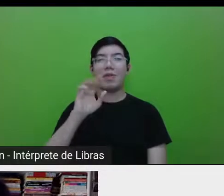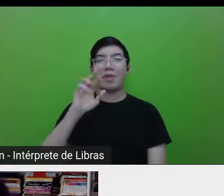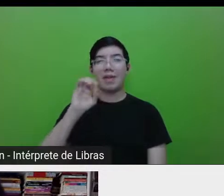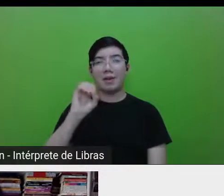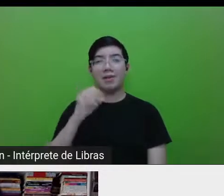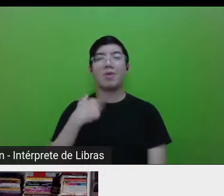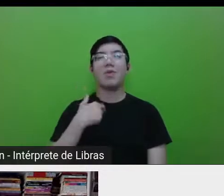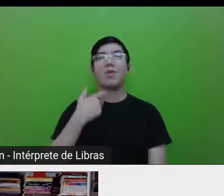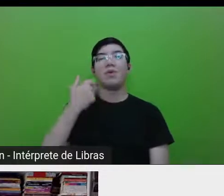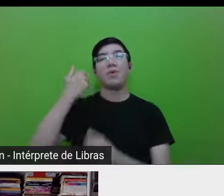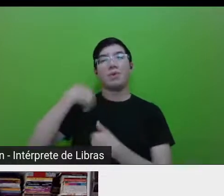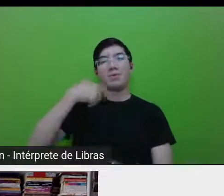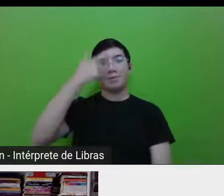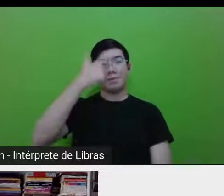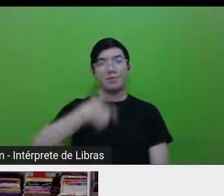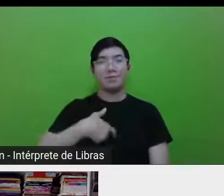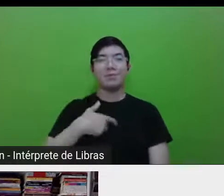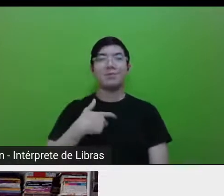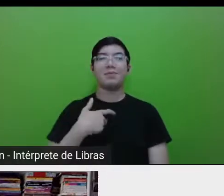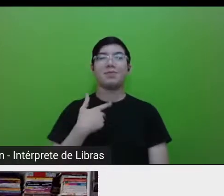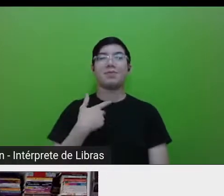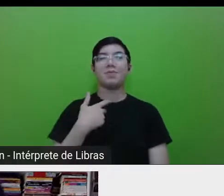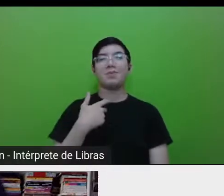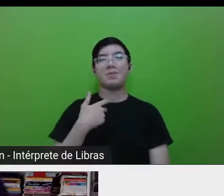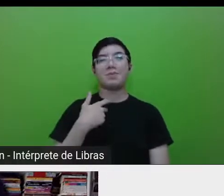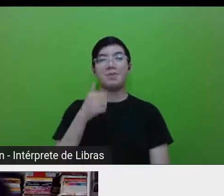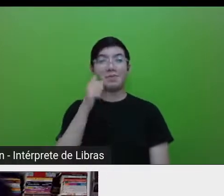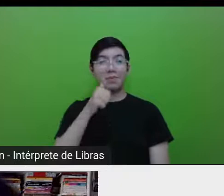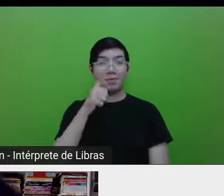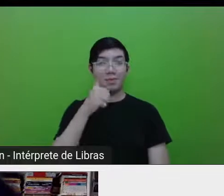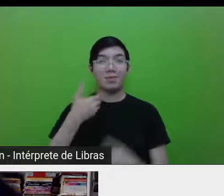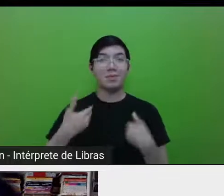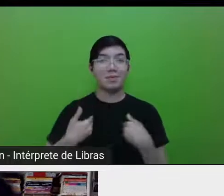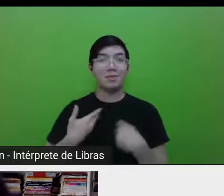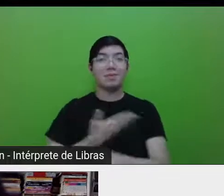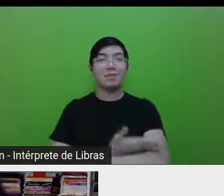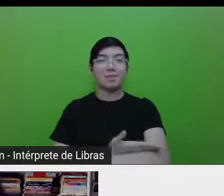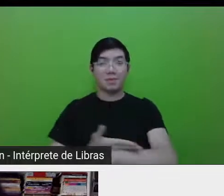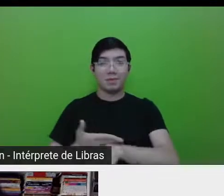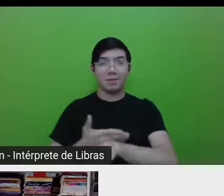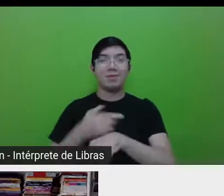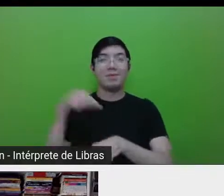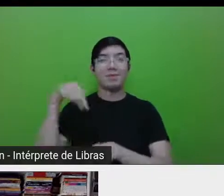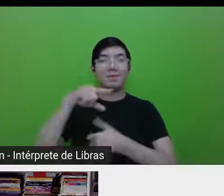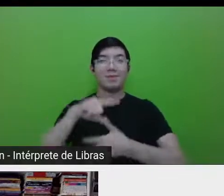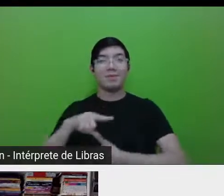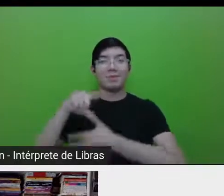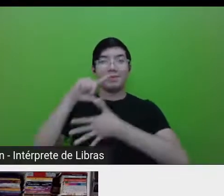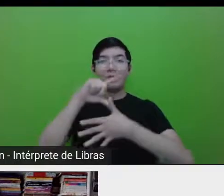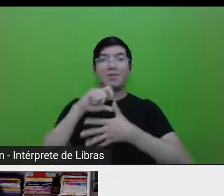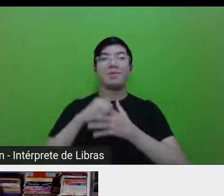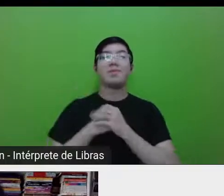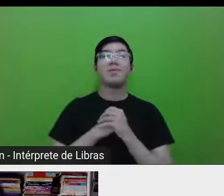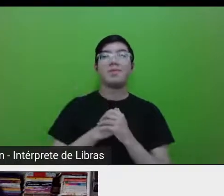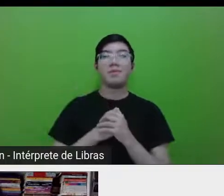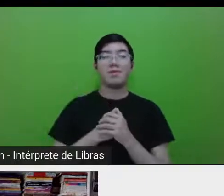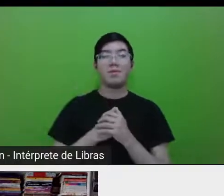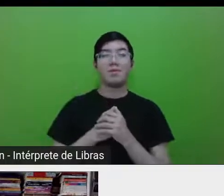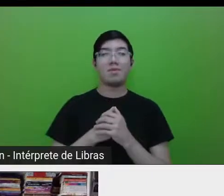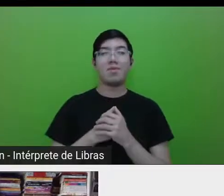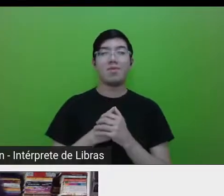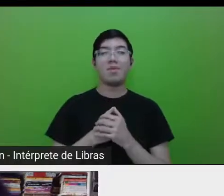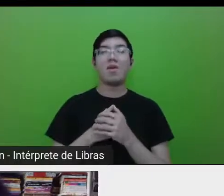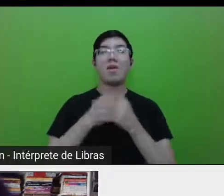Eu sou uma pessoa, uma mulher branca, latina, né? De cabelos